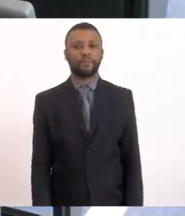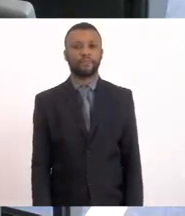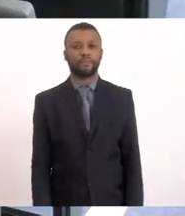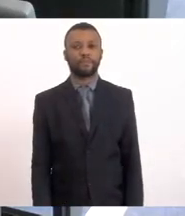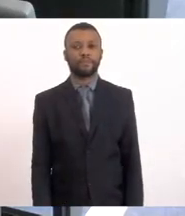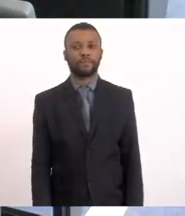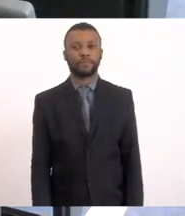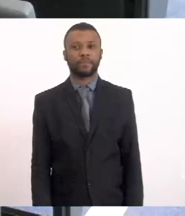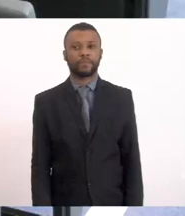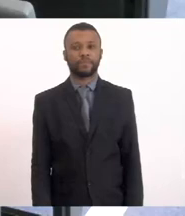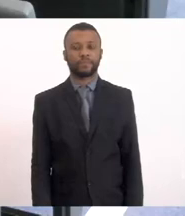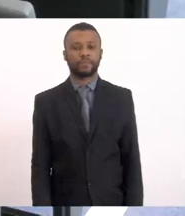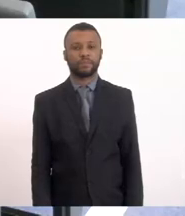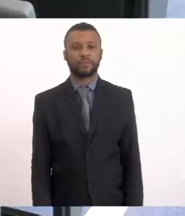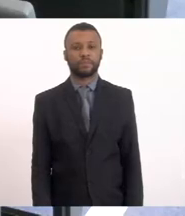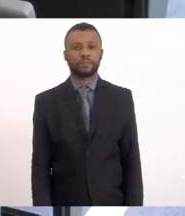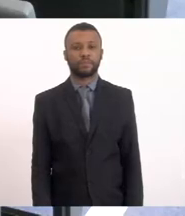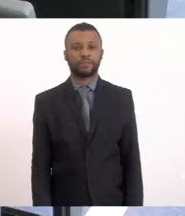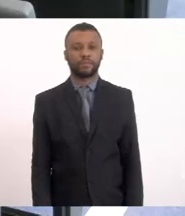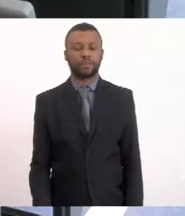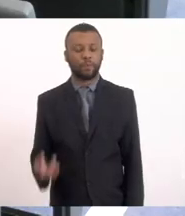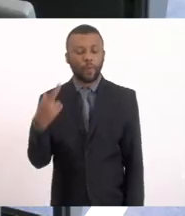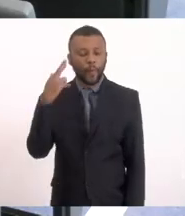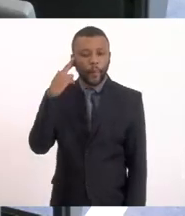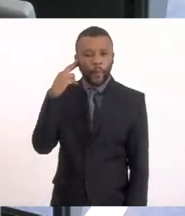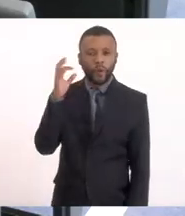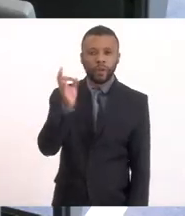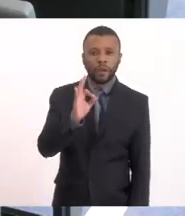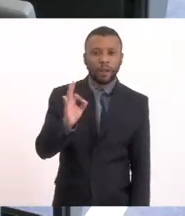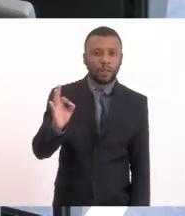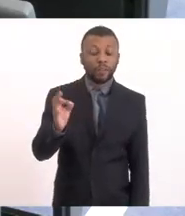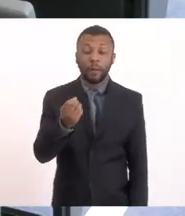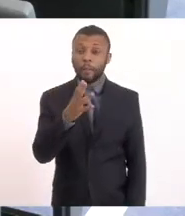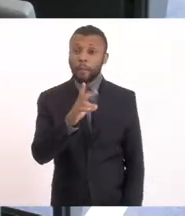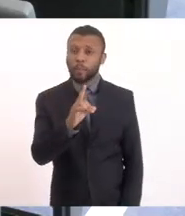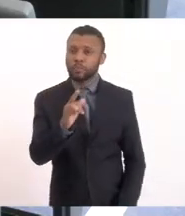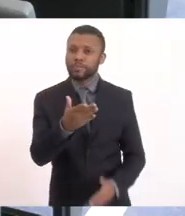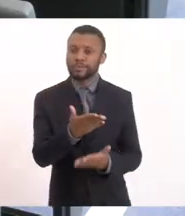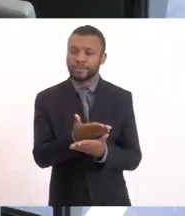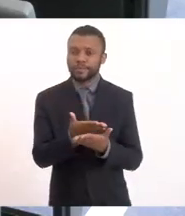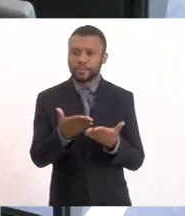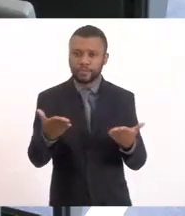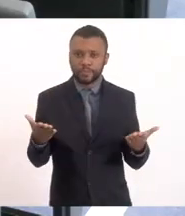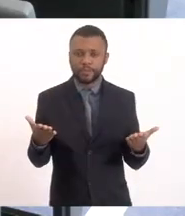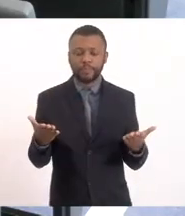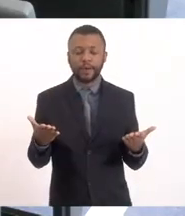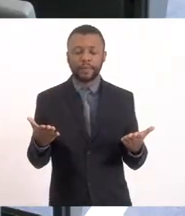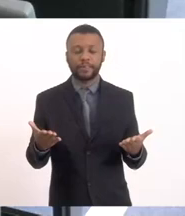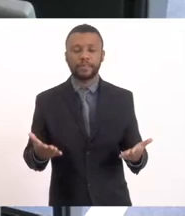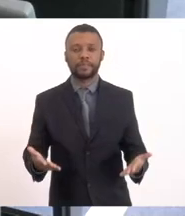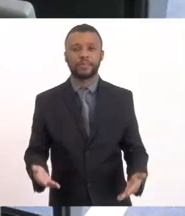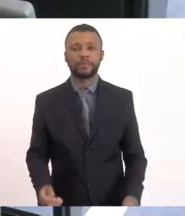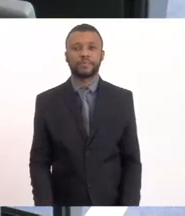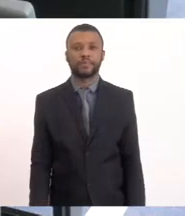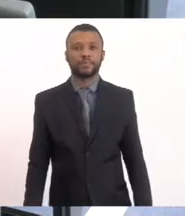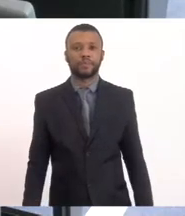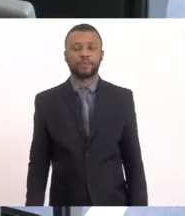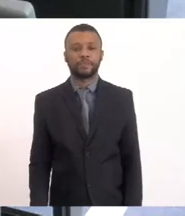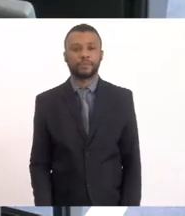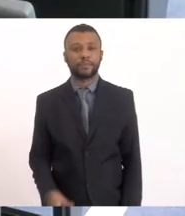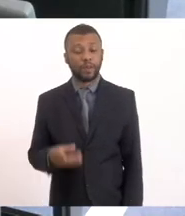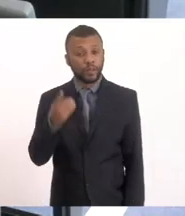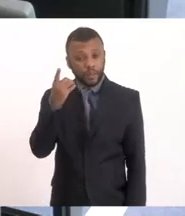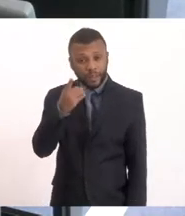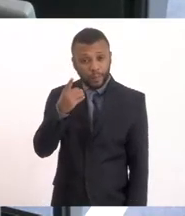Eu não vejo eles aqui na minha tela. Boa tarde a todos e todas. Sou o Rafael, assessor da deputada Marta Rocha.